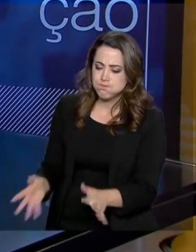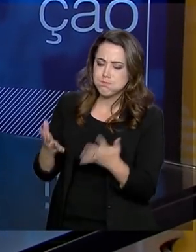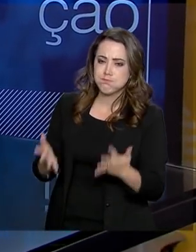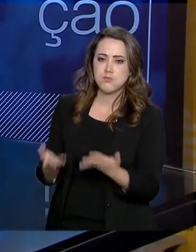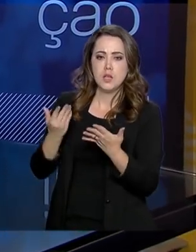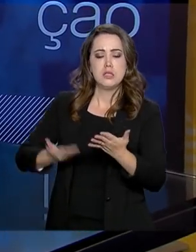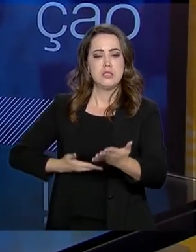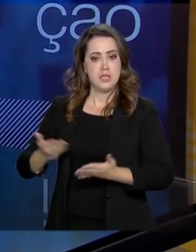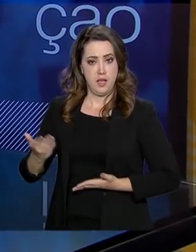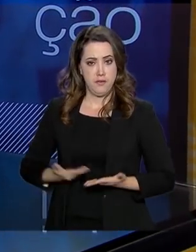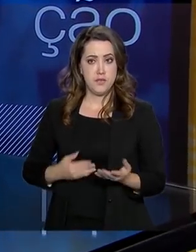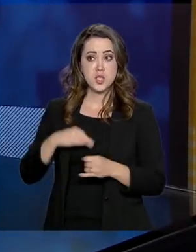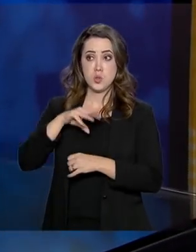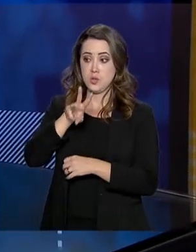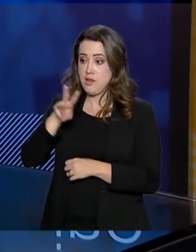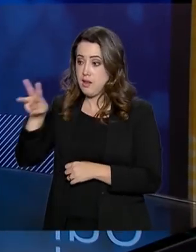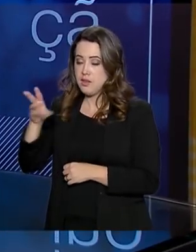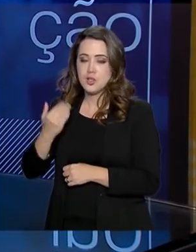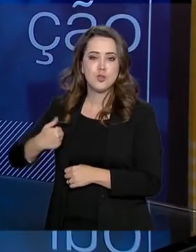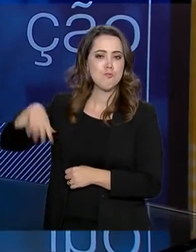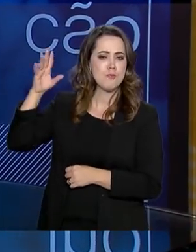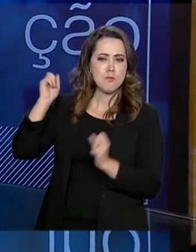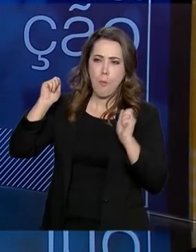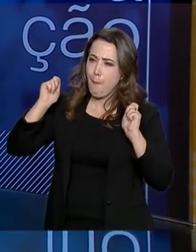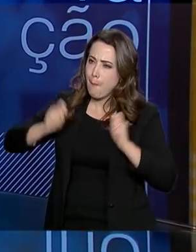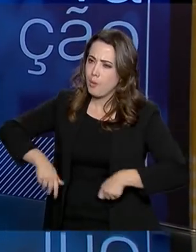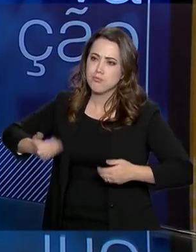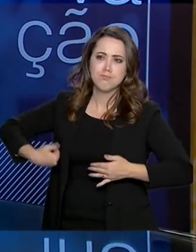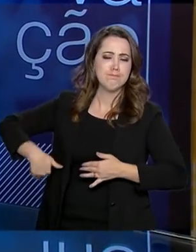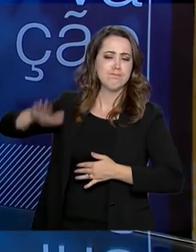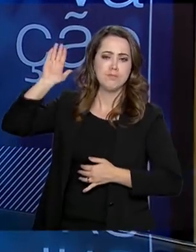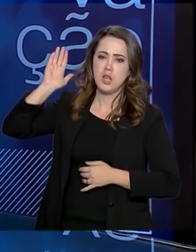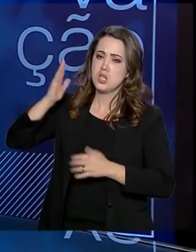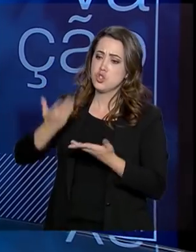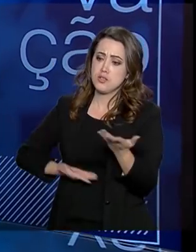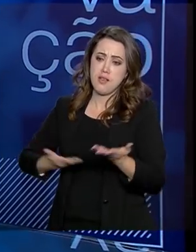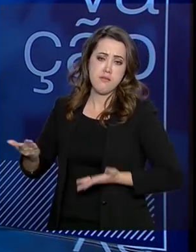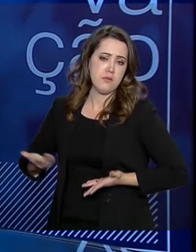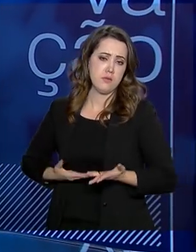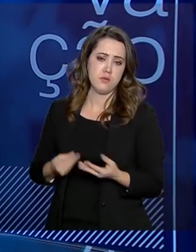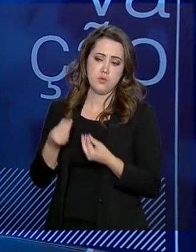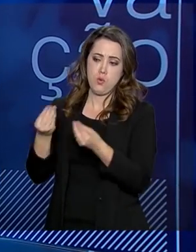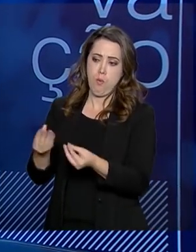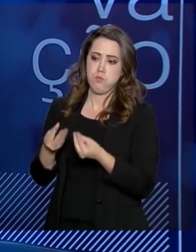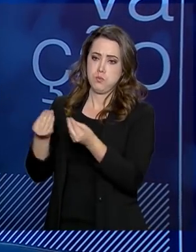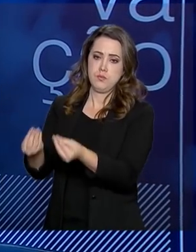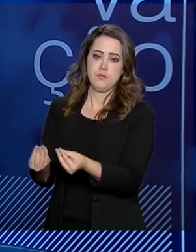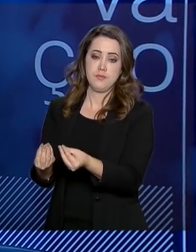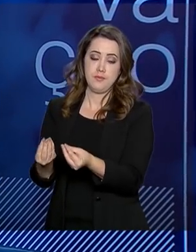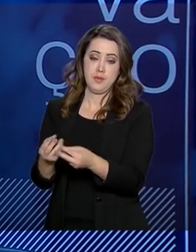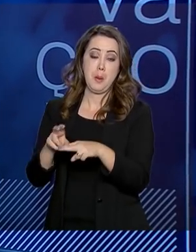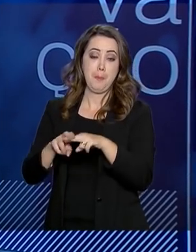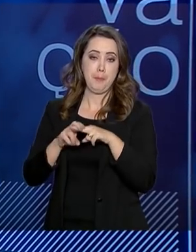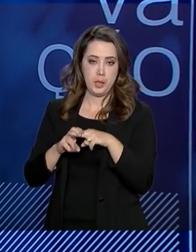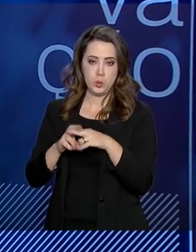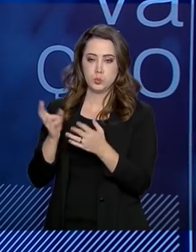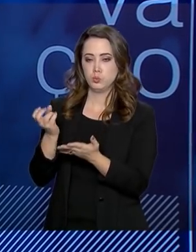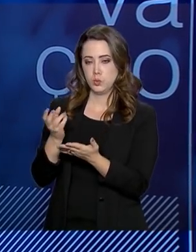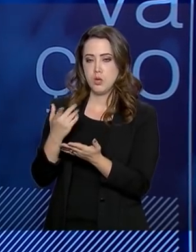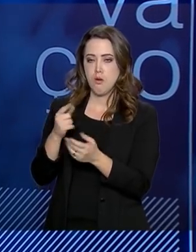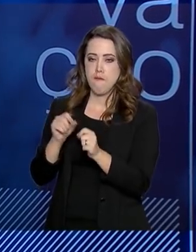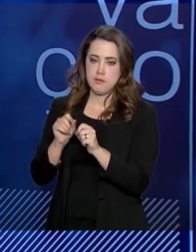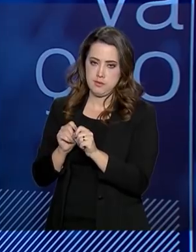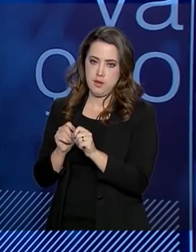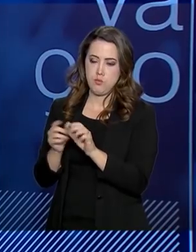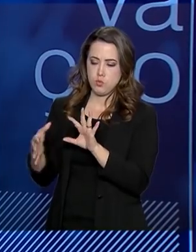serviços públicos digitais e ganhar capacidade, inclusive, na oferta de serviços públicos. Fazemos isso por meio de contratos,